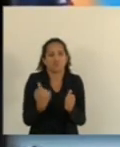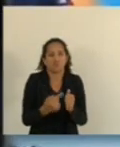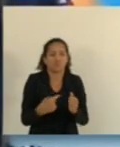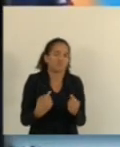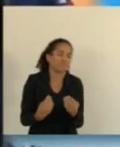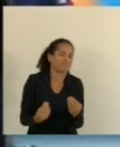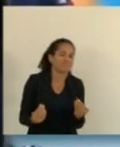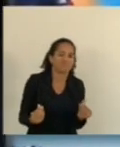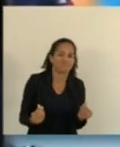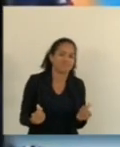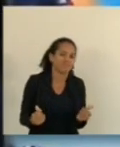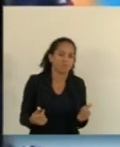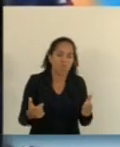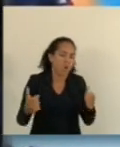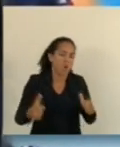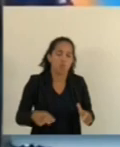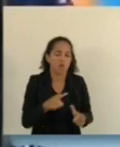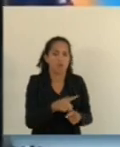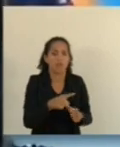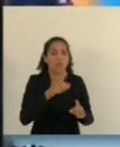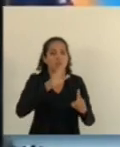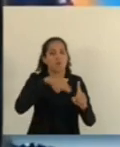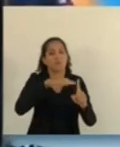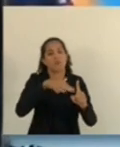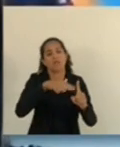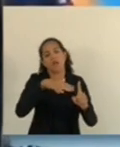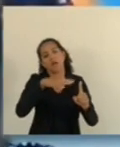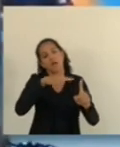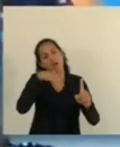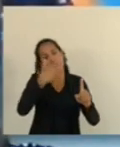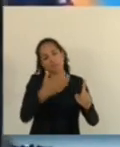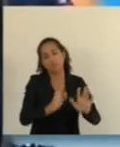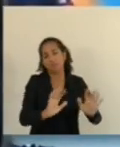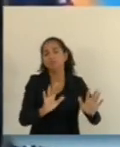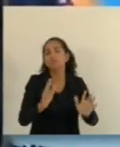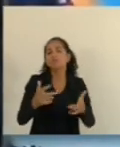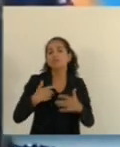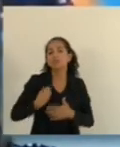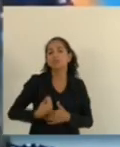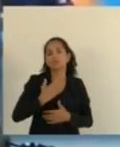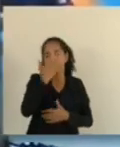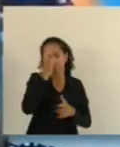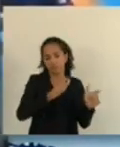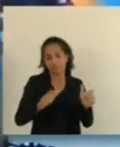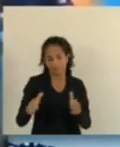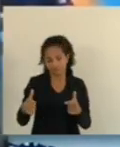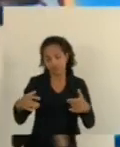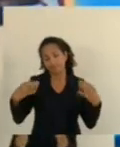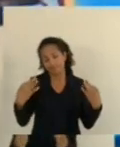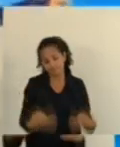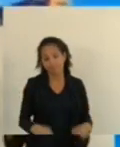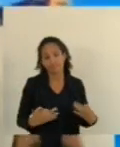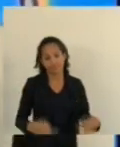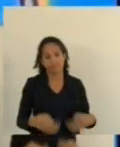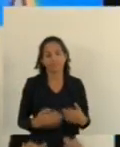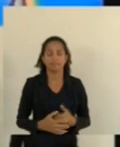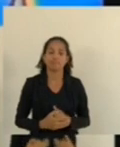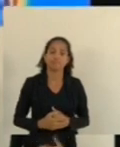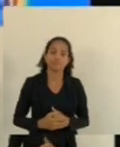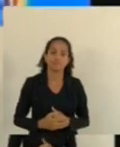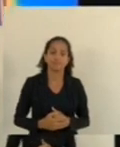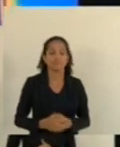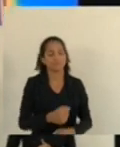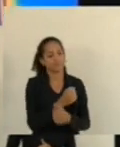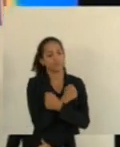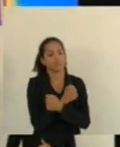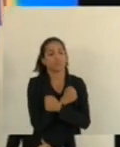lugar que nós queríamos para a Milena Goddard, nós queríamos a Milena aqui. Deputada, a senhora pode concluir, por favor? votavam dela por conta do câncer. Um